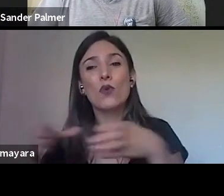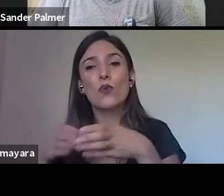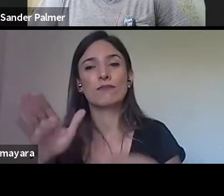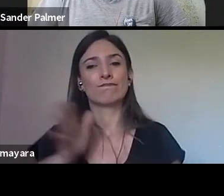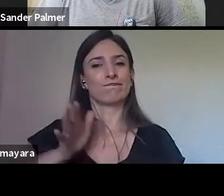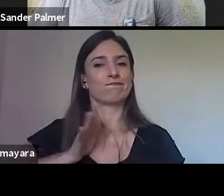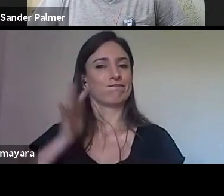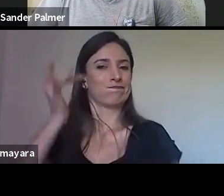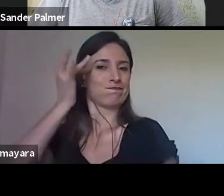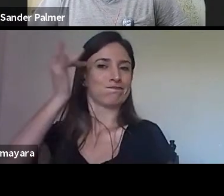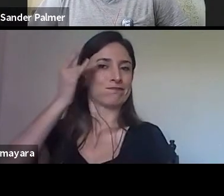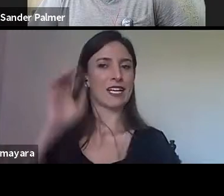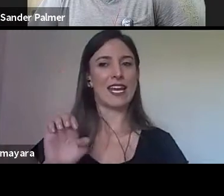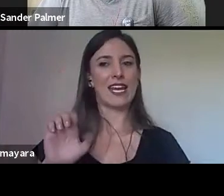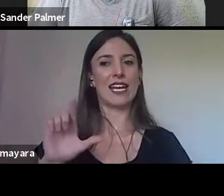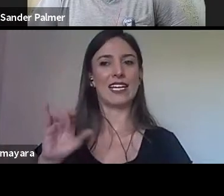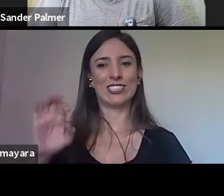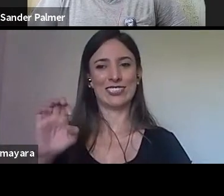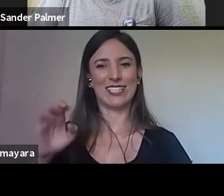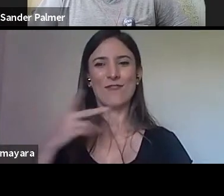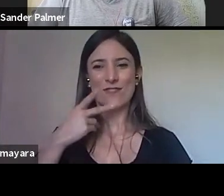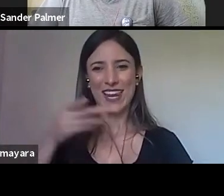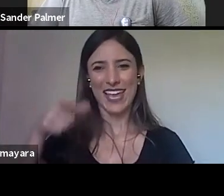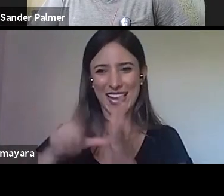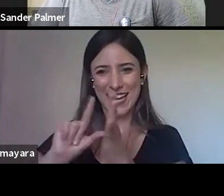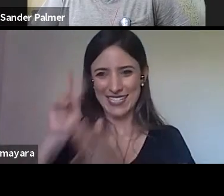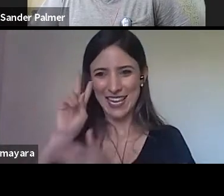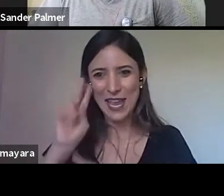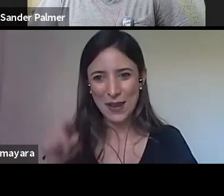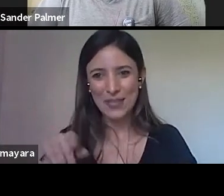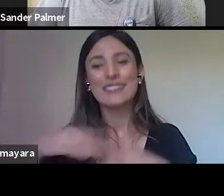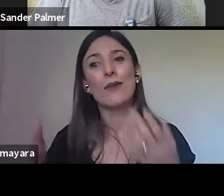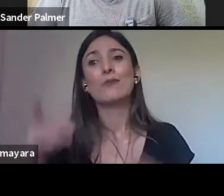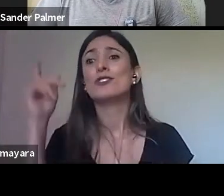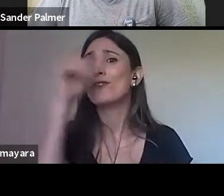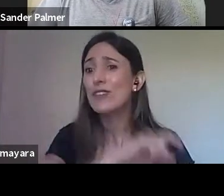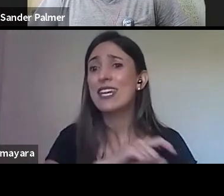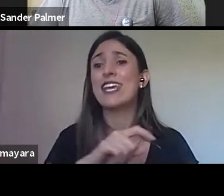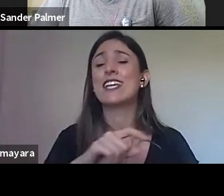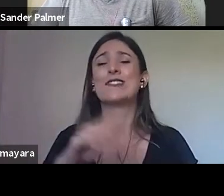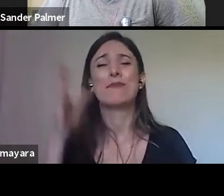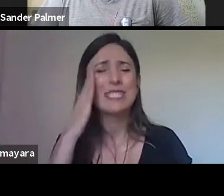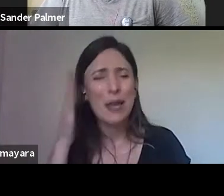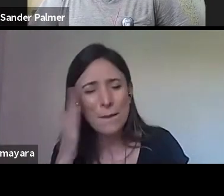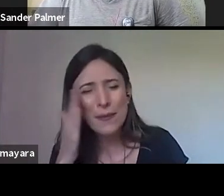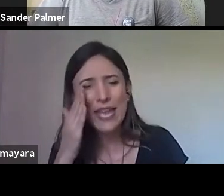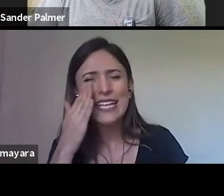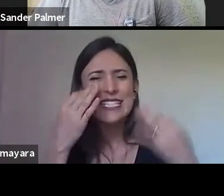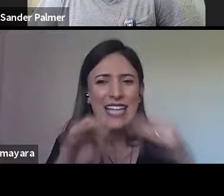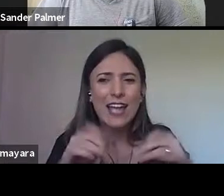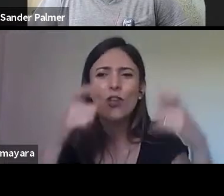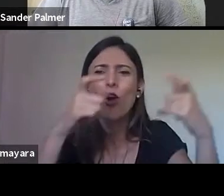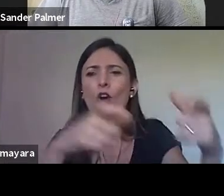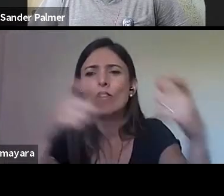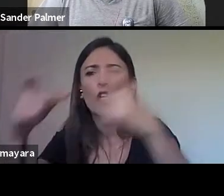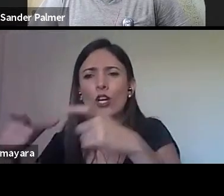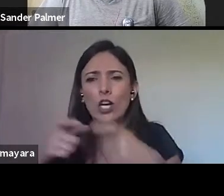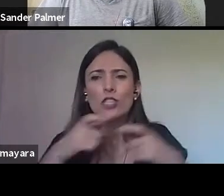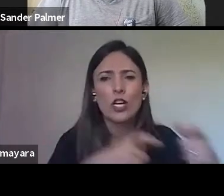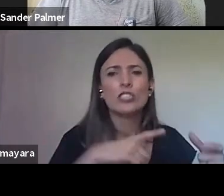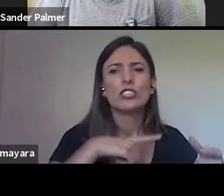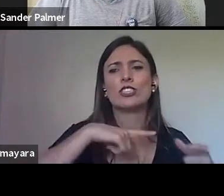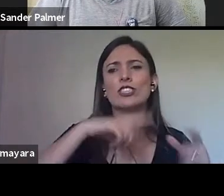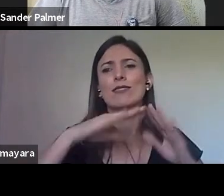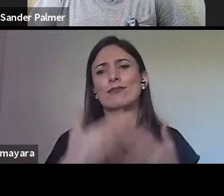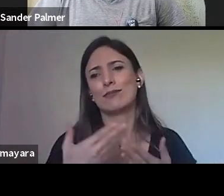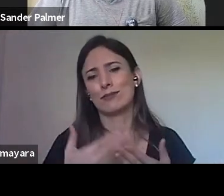algo muito disperso, muito difícil de fazer esse mapeamento, entendeu? O trabalho que a Thais consegue fazer é